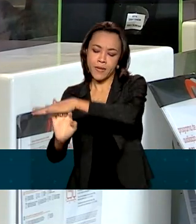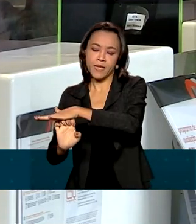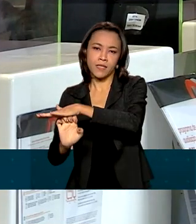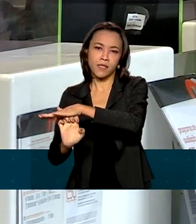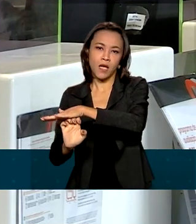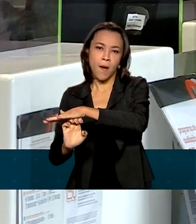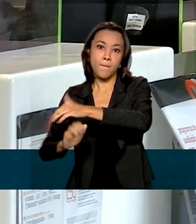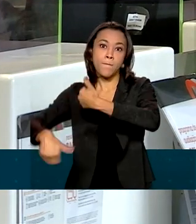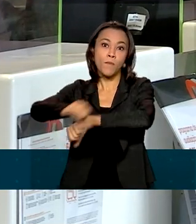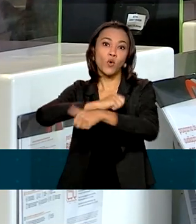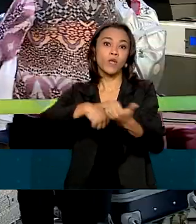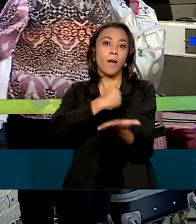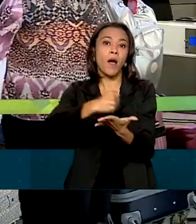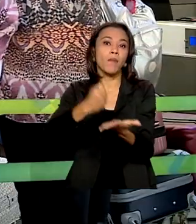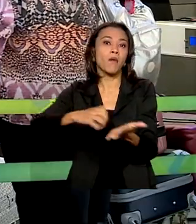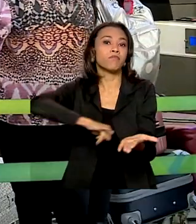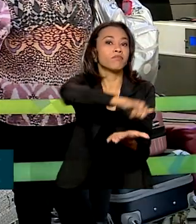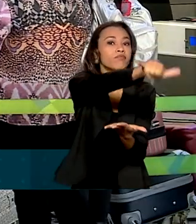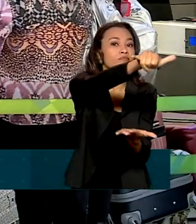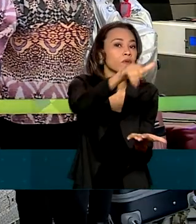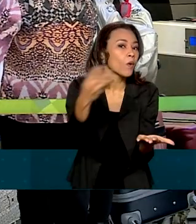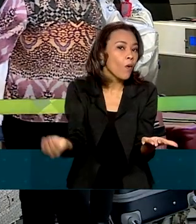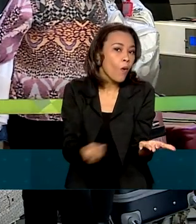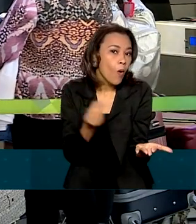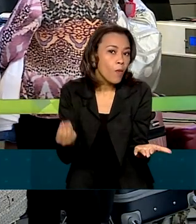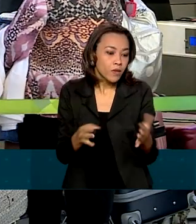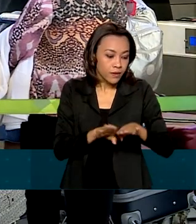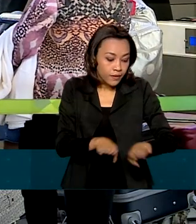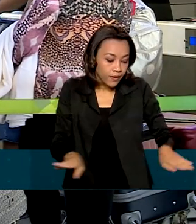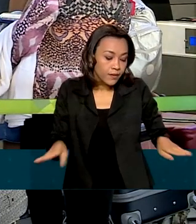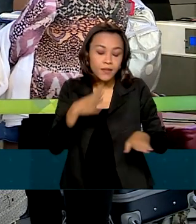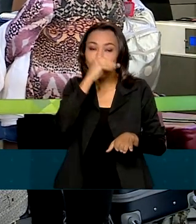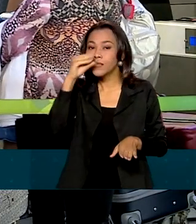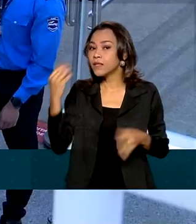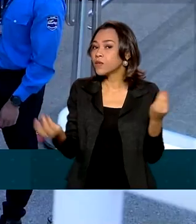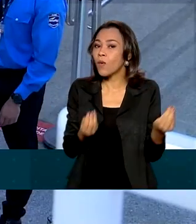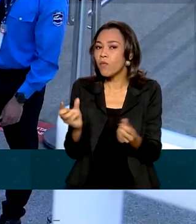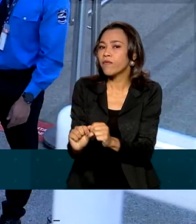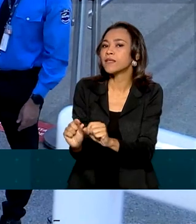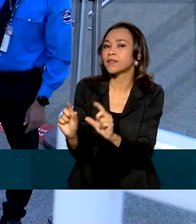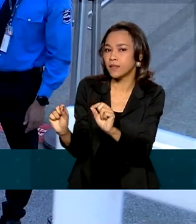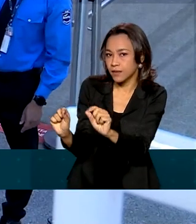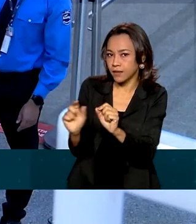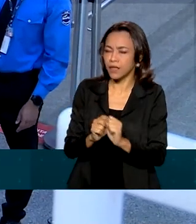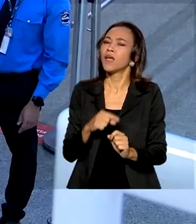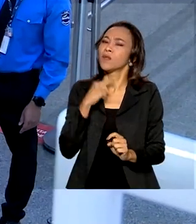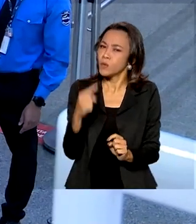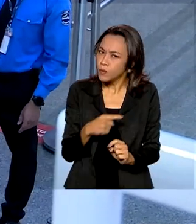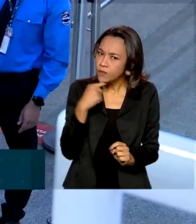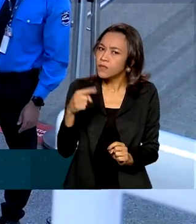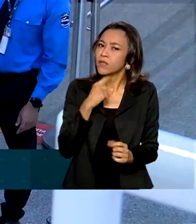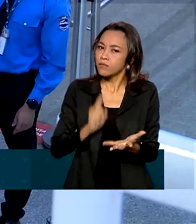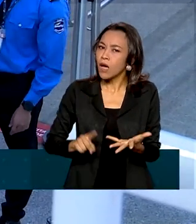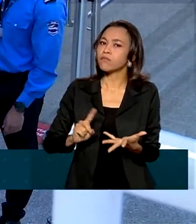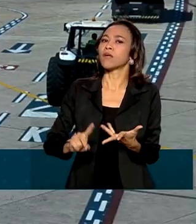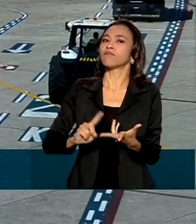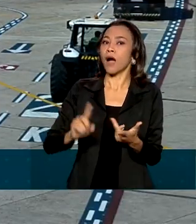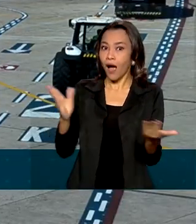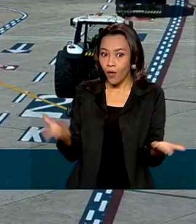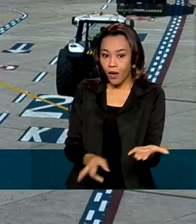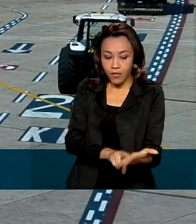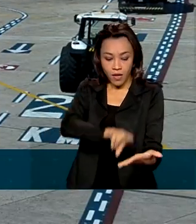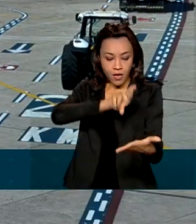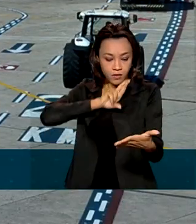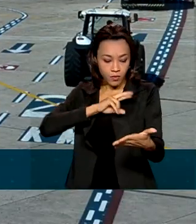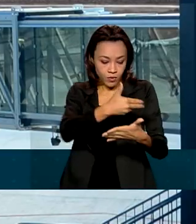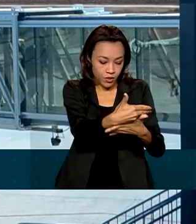o voo? Quais documentos levarem uma viagem com crianças e adolescentes? Dúvidas frequentes que agora estão respondidas na